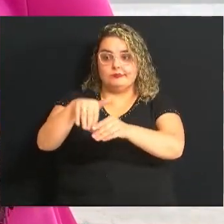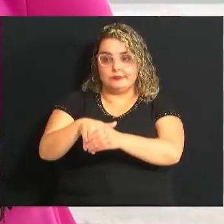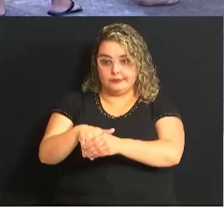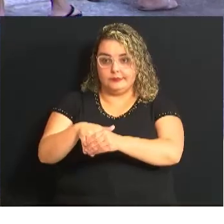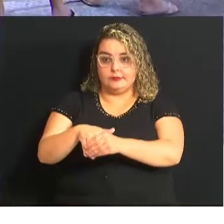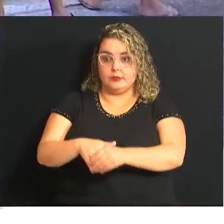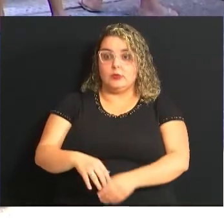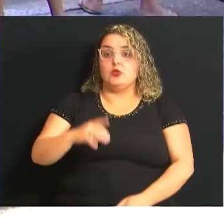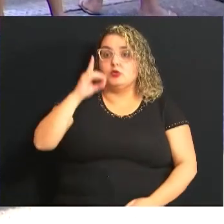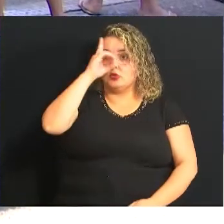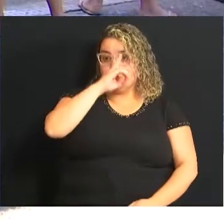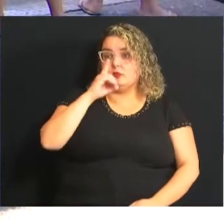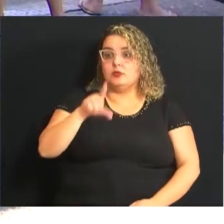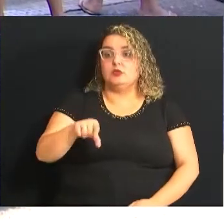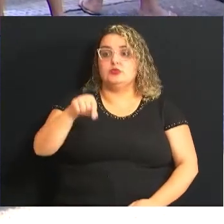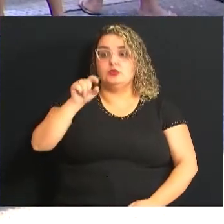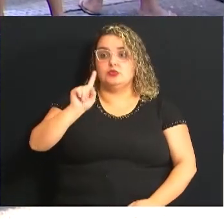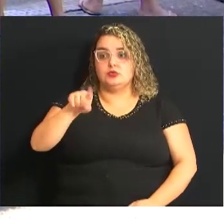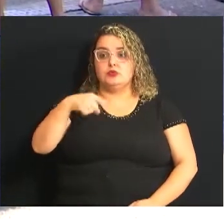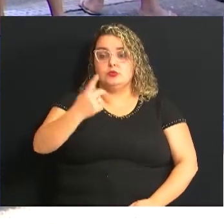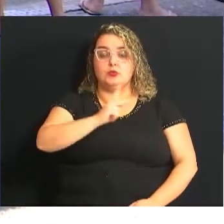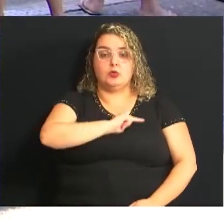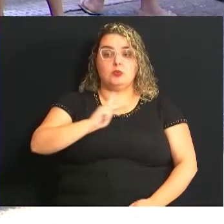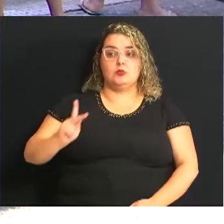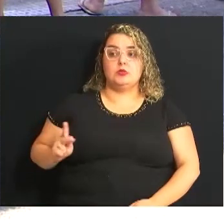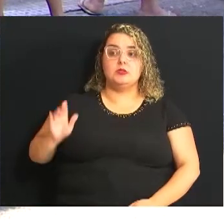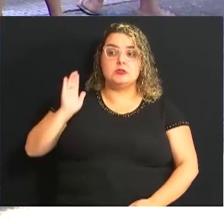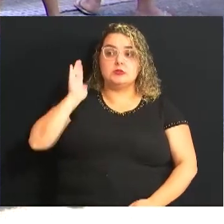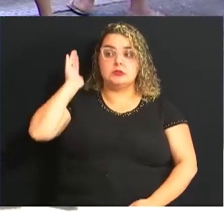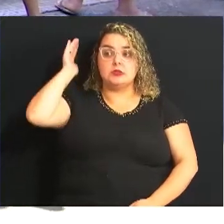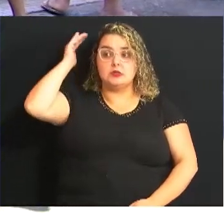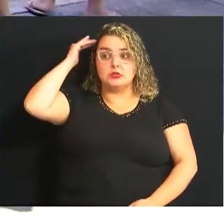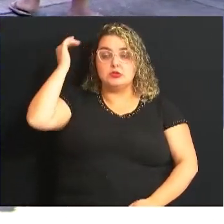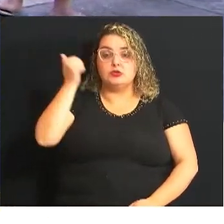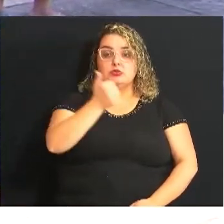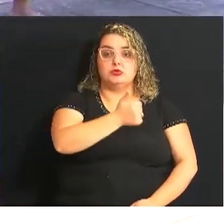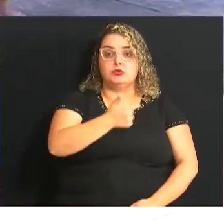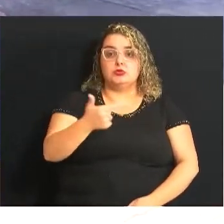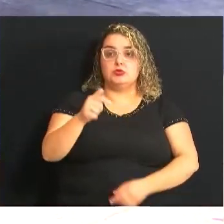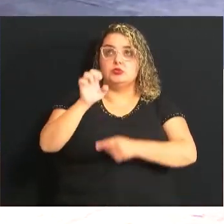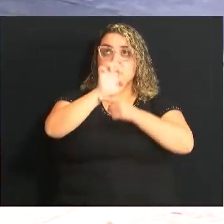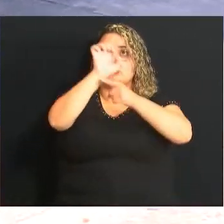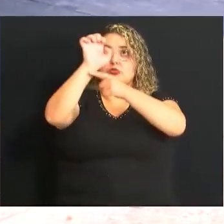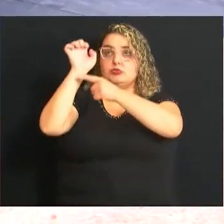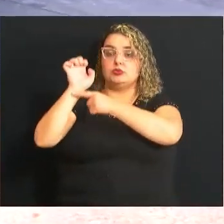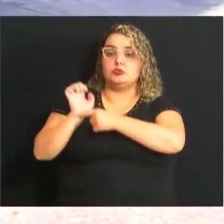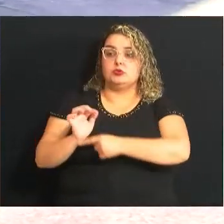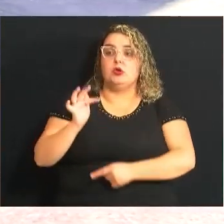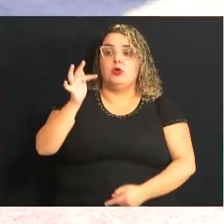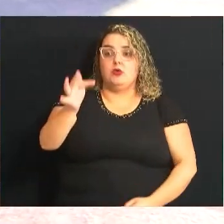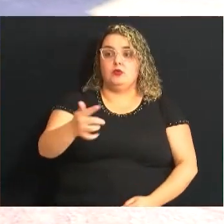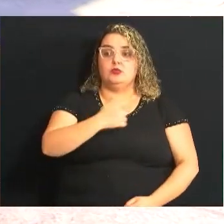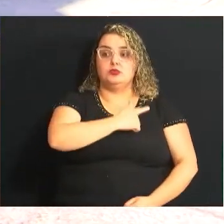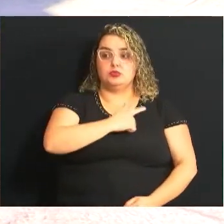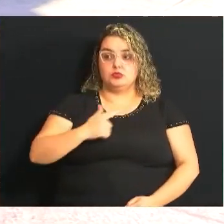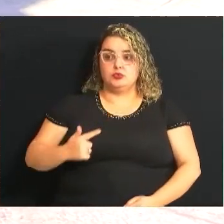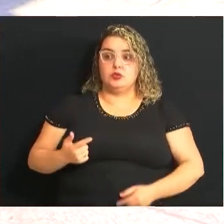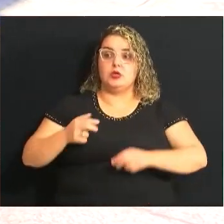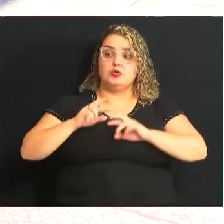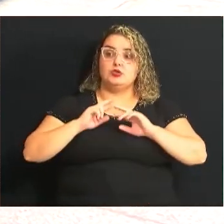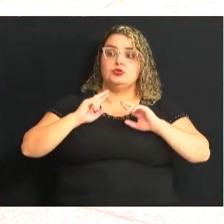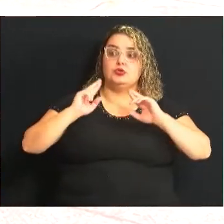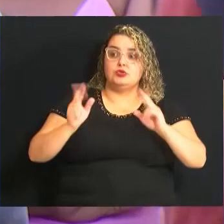às urnas No domingo, além da escolha do próximo presidente da república 12 estados vão eleger o seu